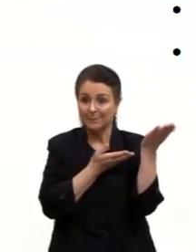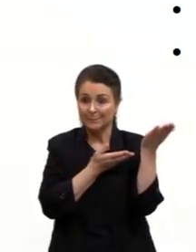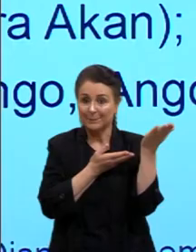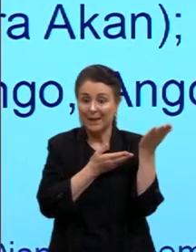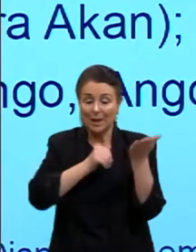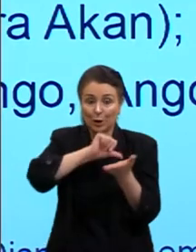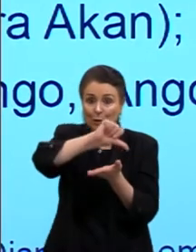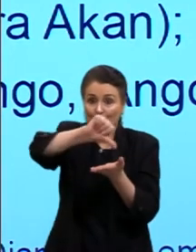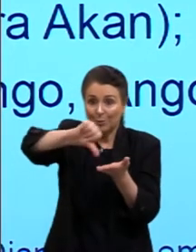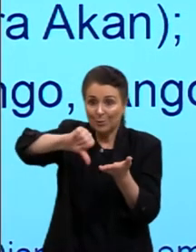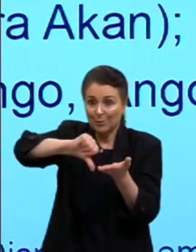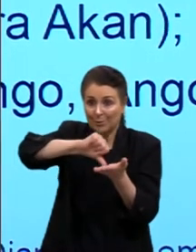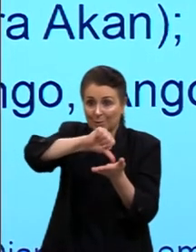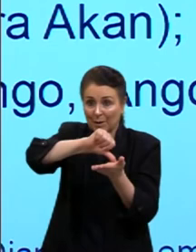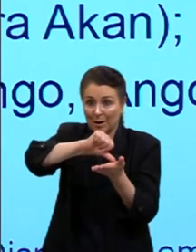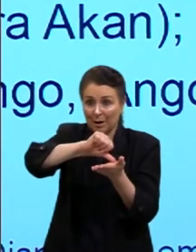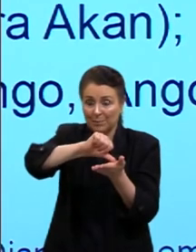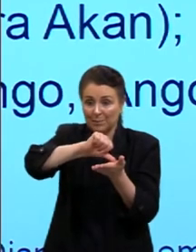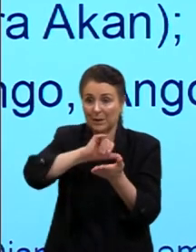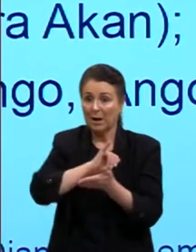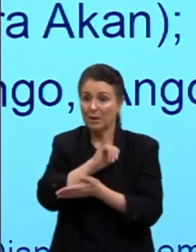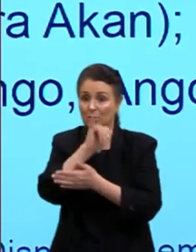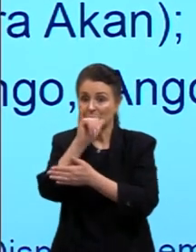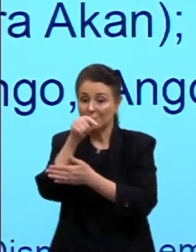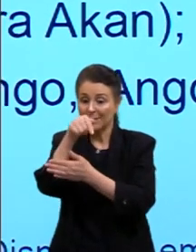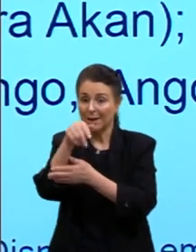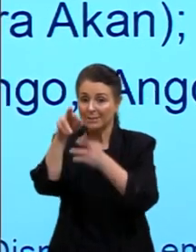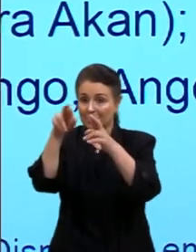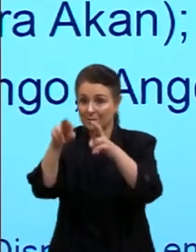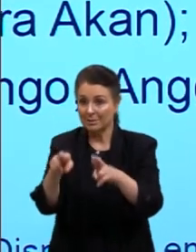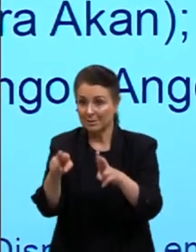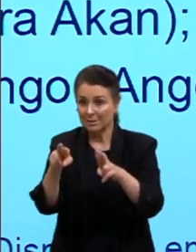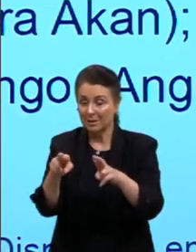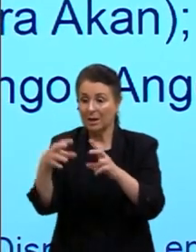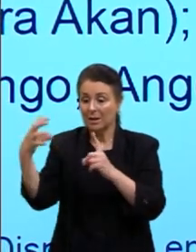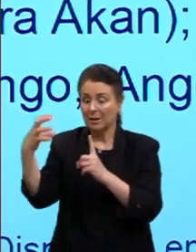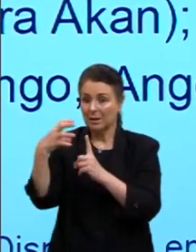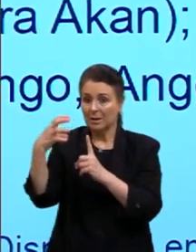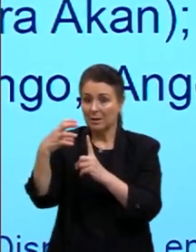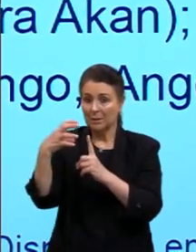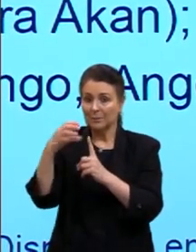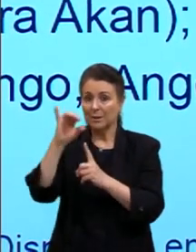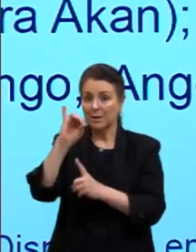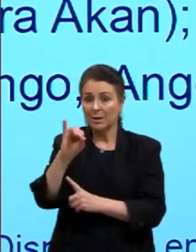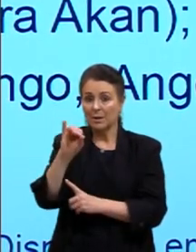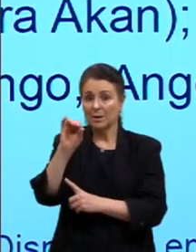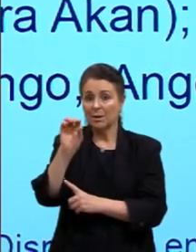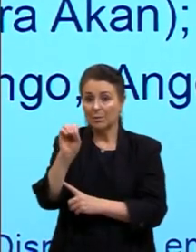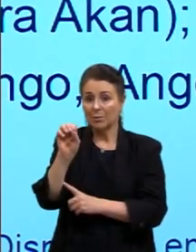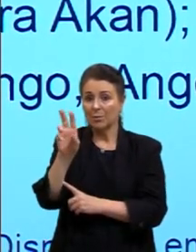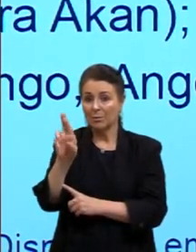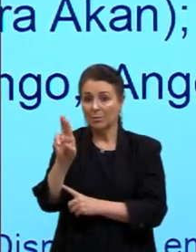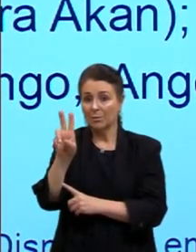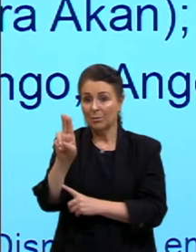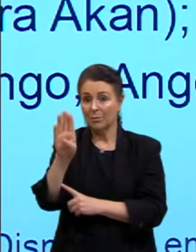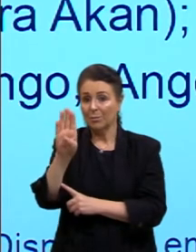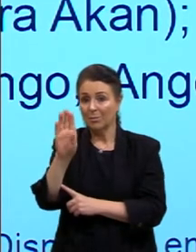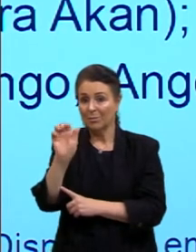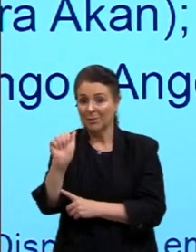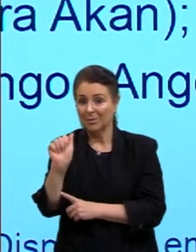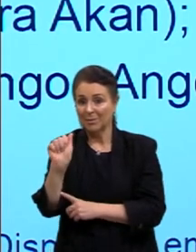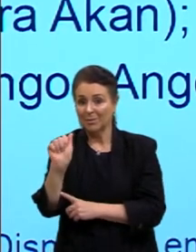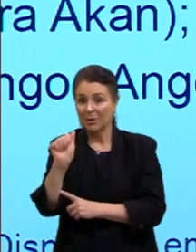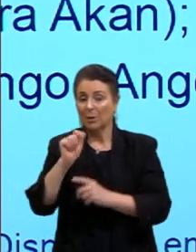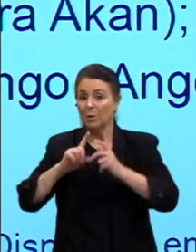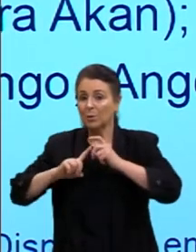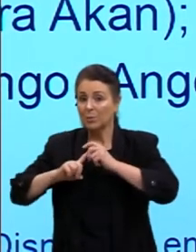mapa, diz que essa região é de influência Iorubá. Então, a grosso modo, gente diz que os